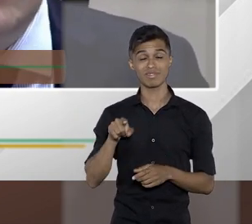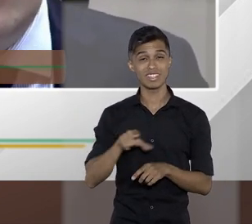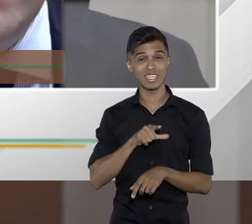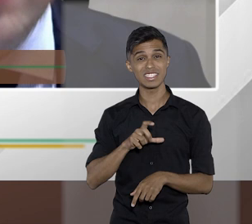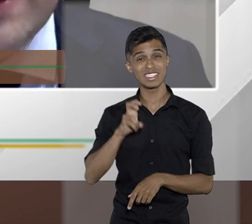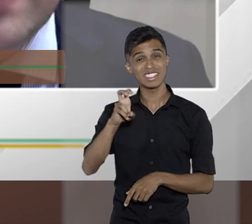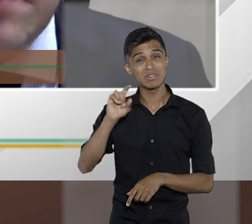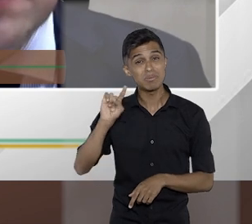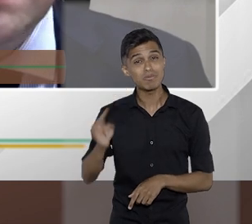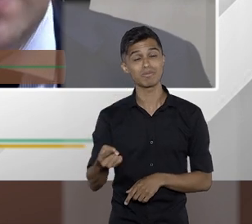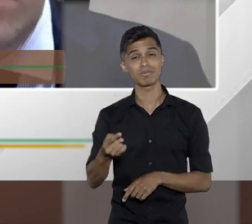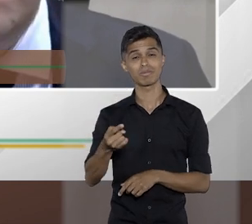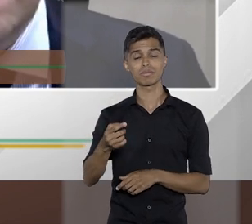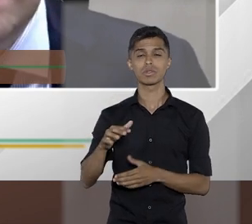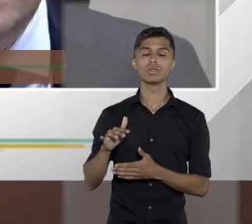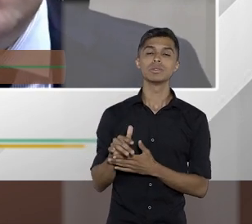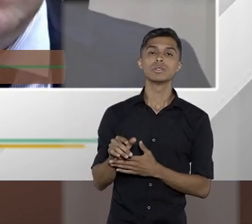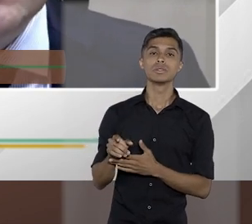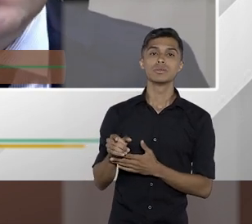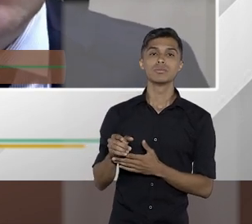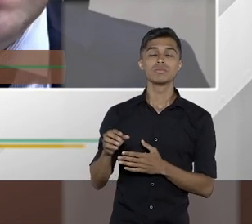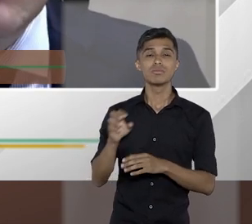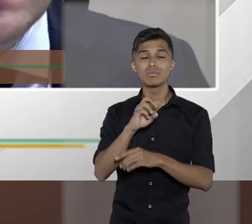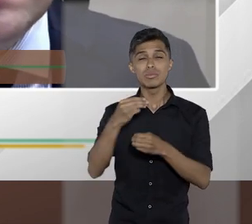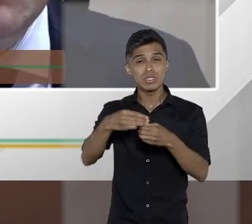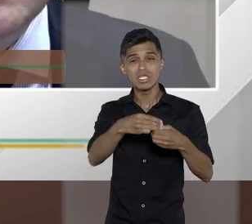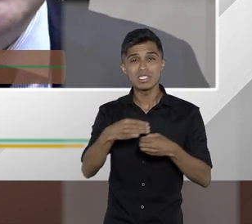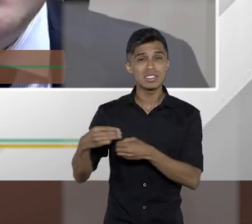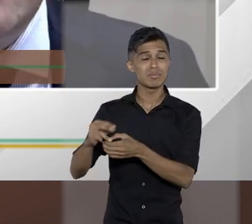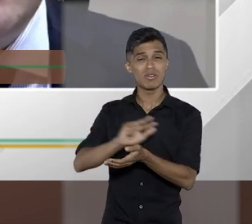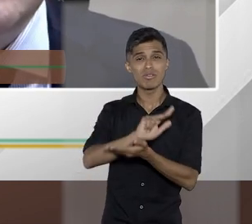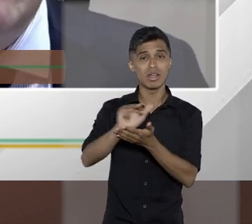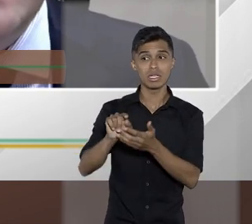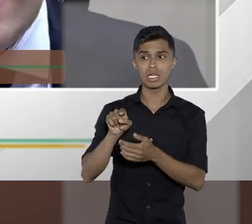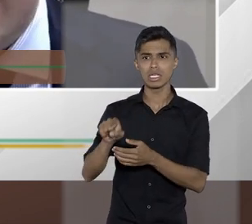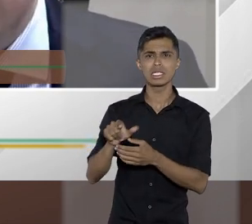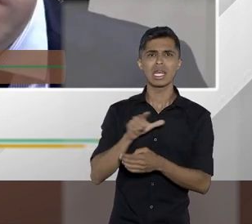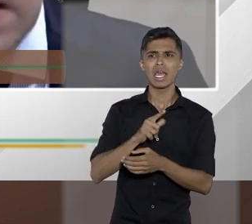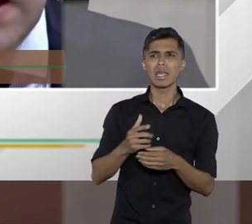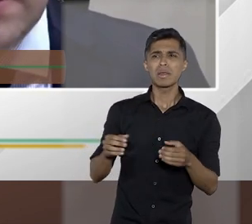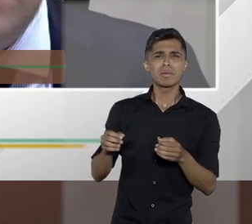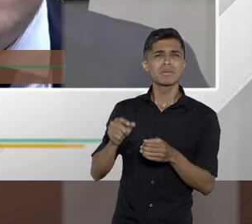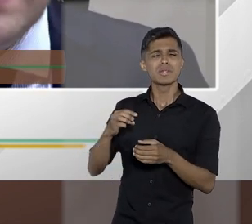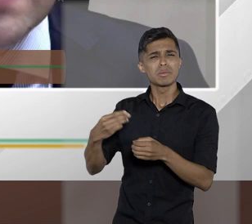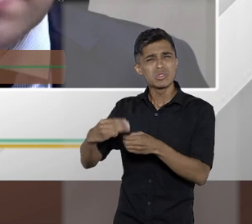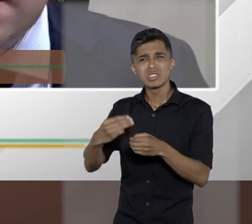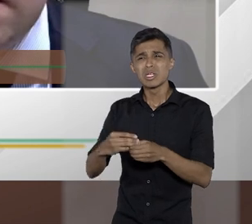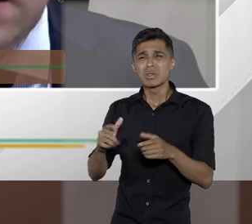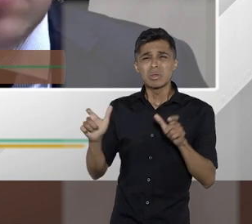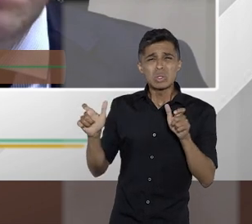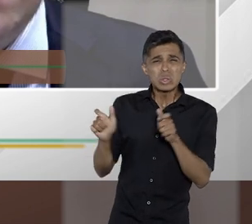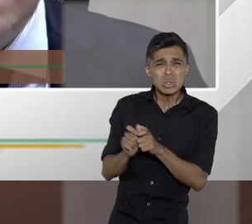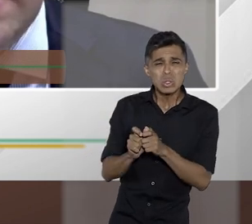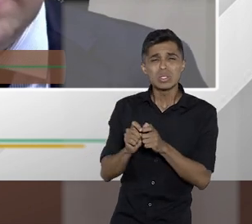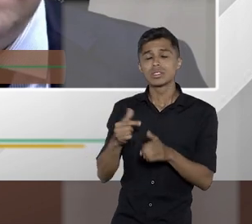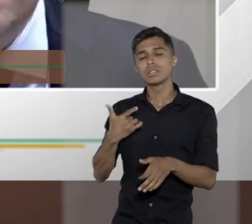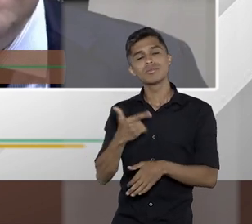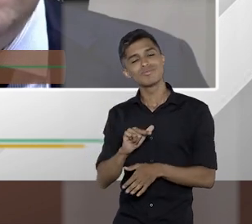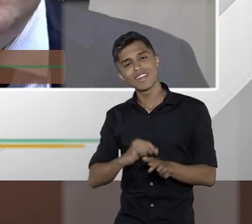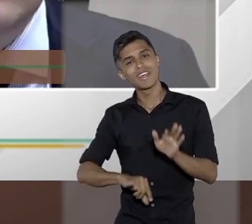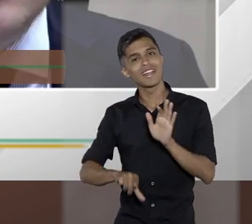um diferente do outro, até por sinal. Então nós temos aí municípios extremamente precários, que não tem legislação